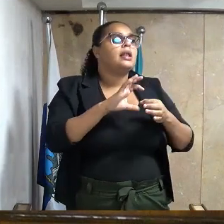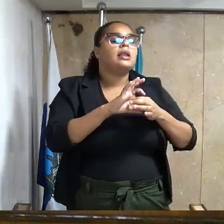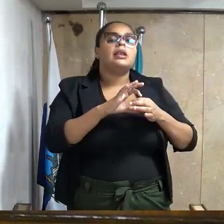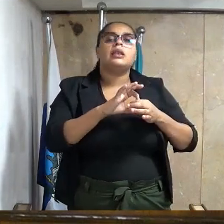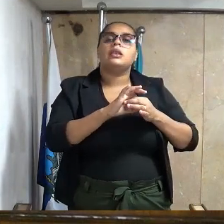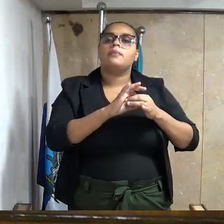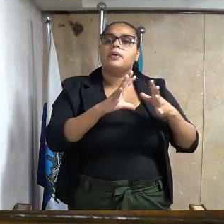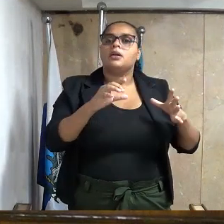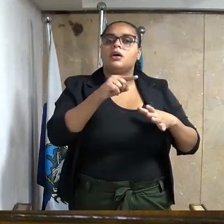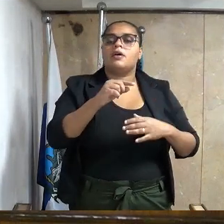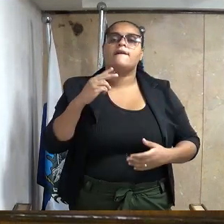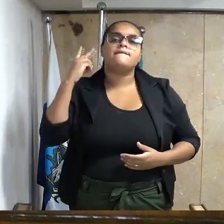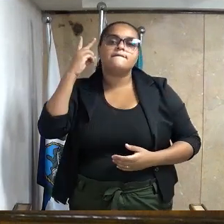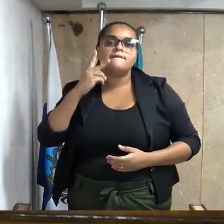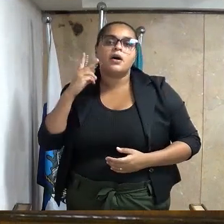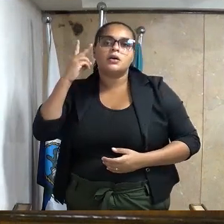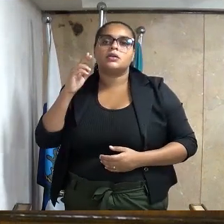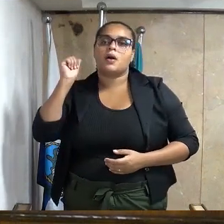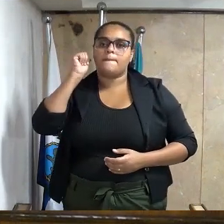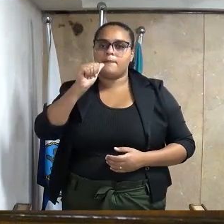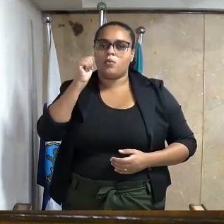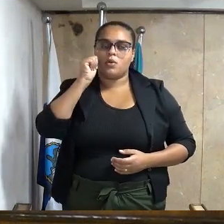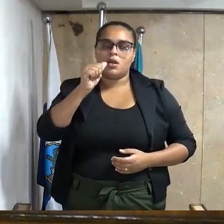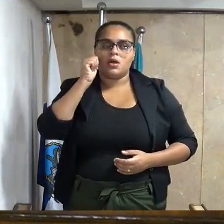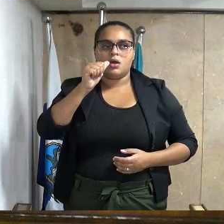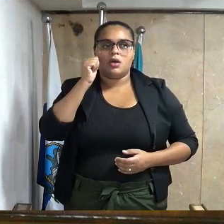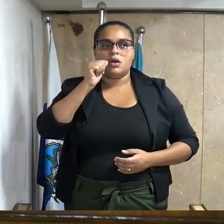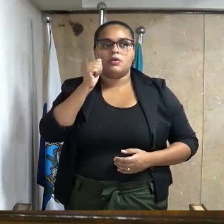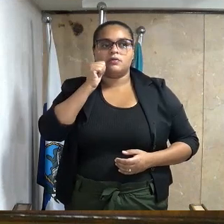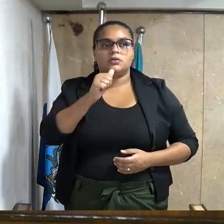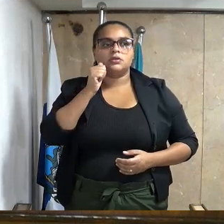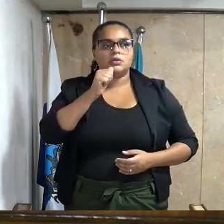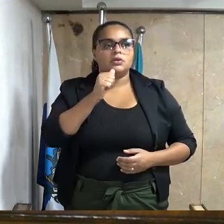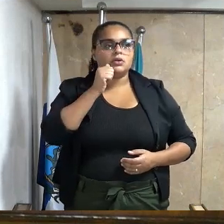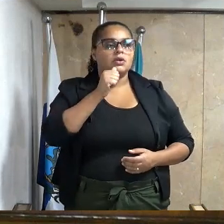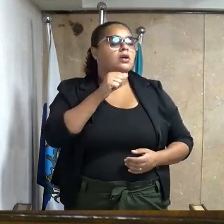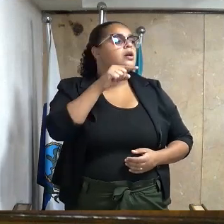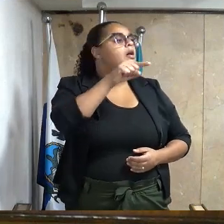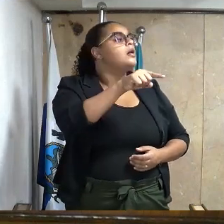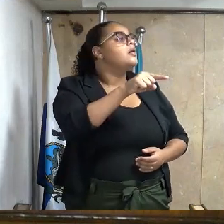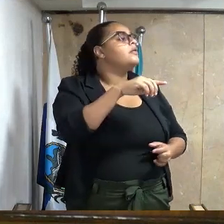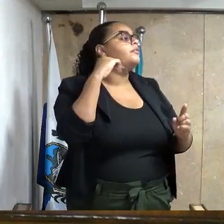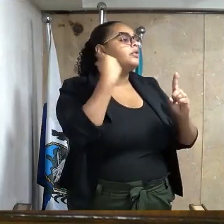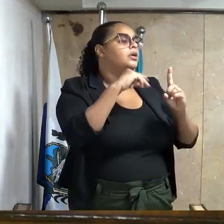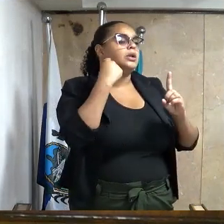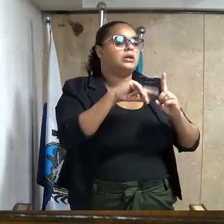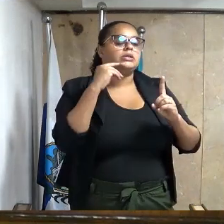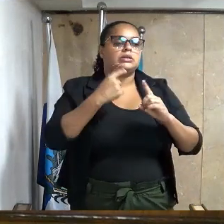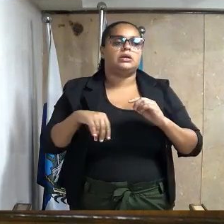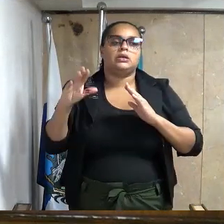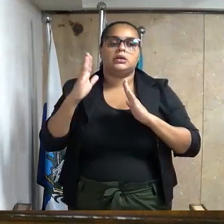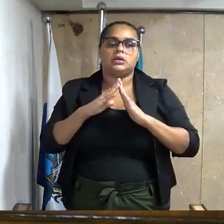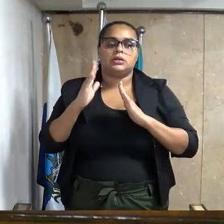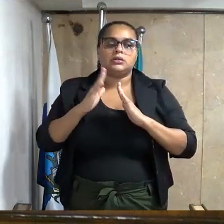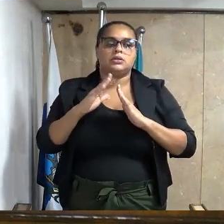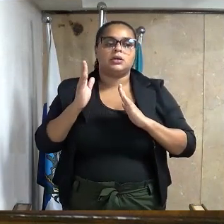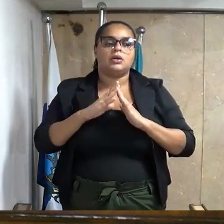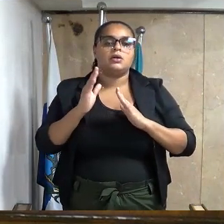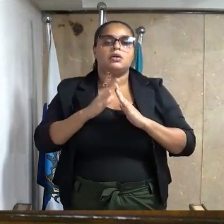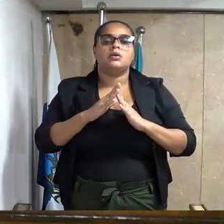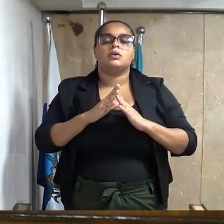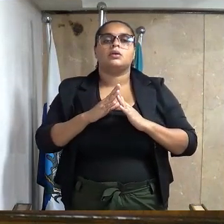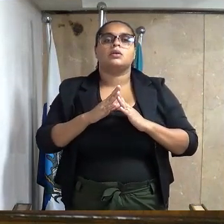vagas para que mulheres vítimas de violência domésticas e familiares possam comercializar produtos em feiras livres